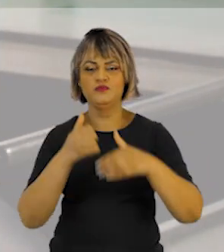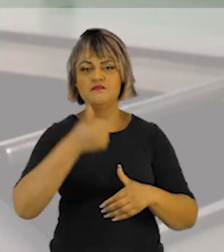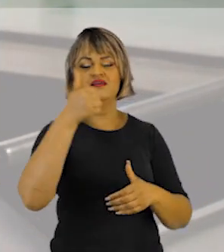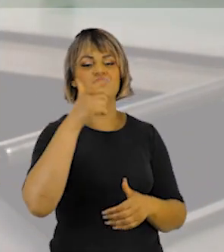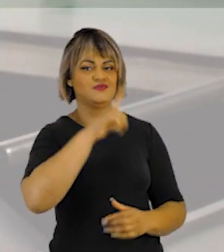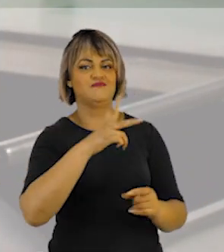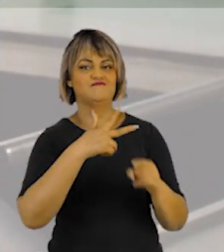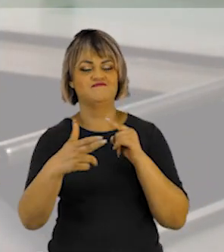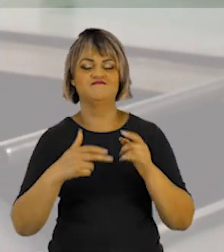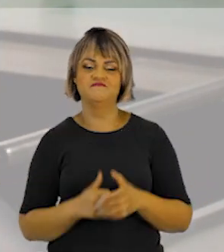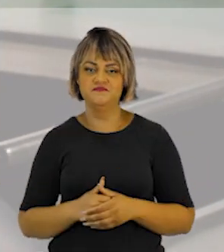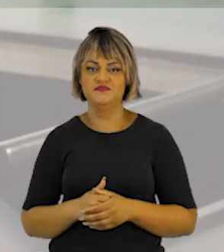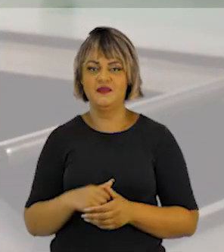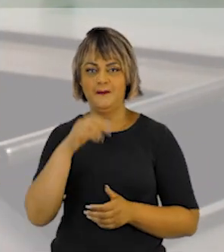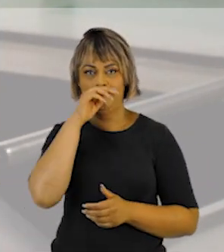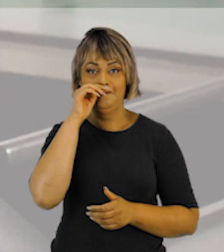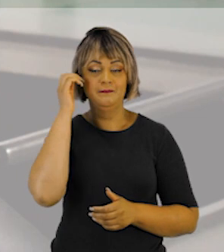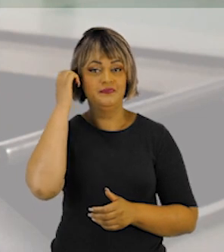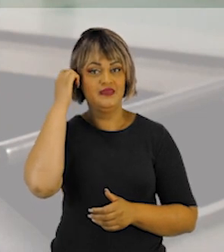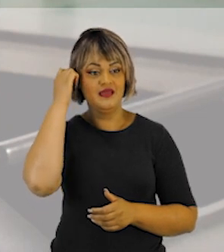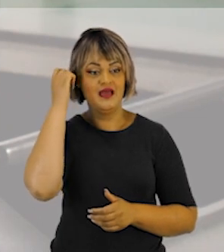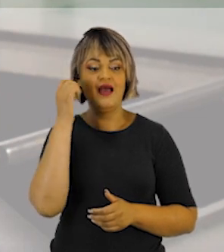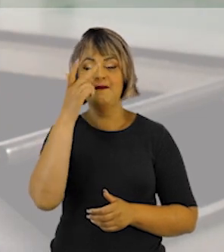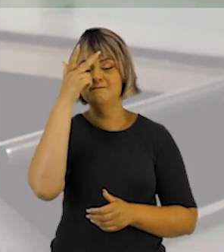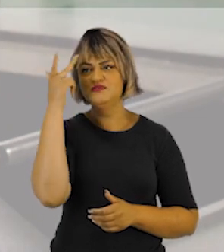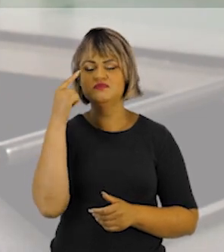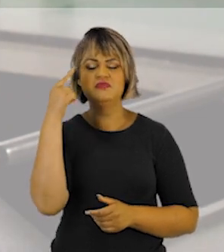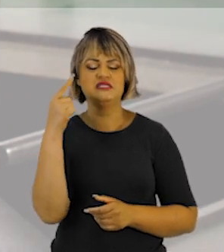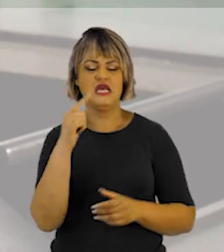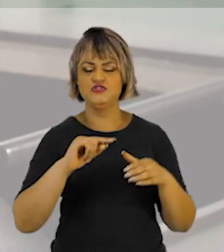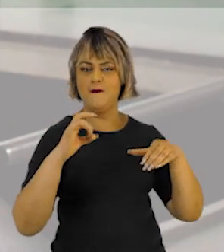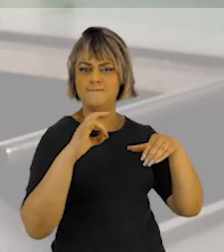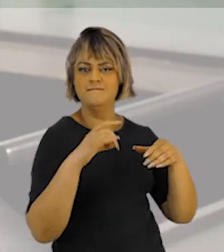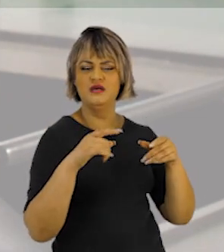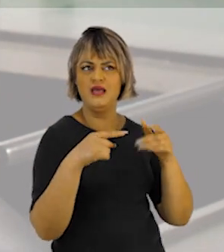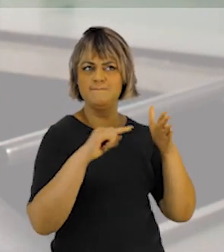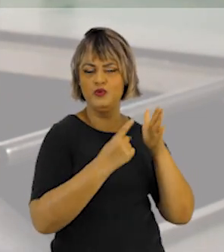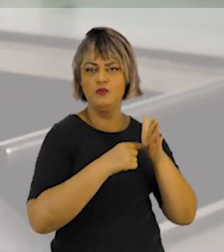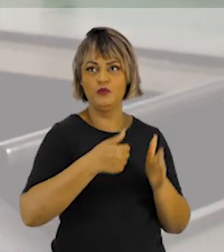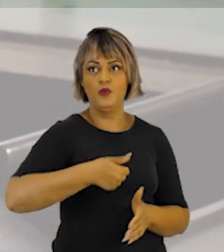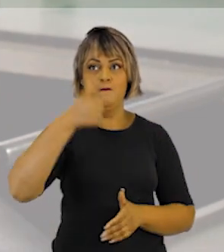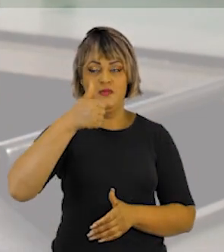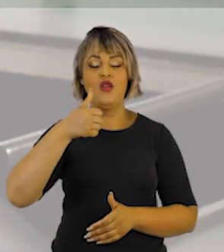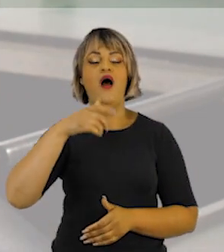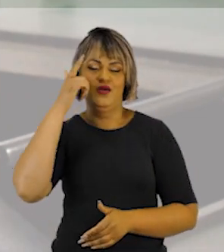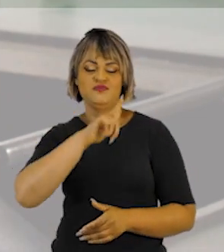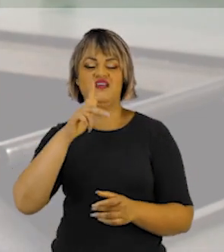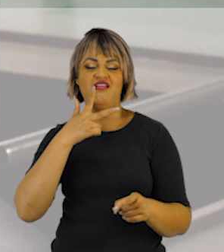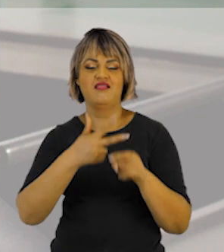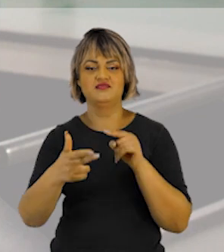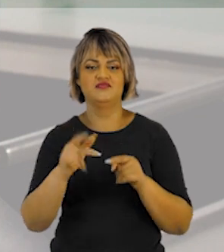mais pontos é campeão. Tem gente que acha que toda eleição é um Campeonato de Pontos Corridos. Que sempre será eleito aquele